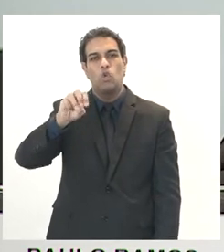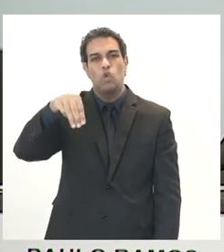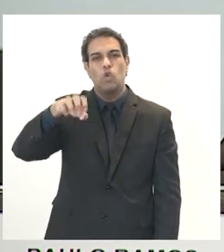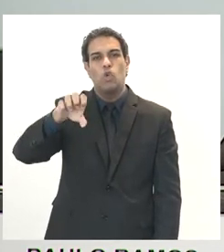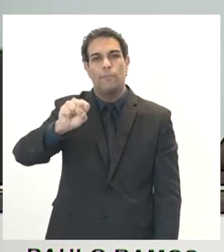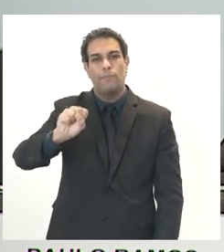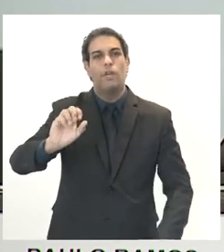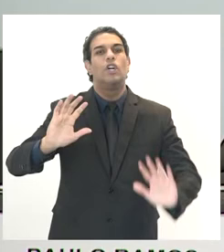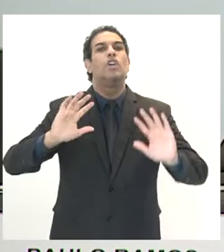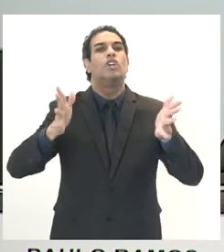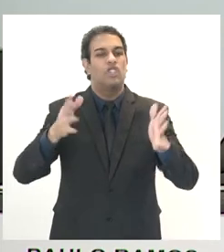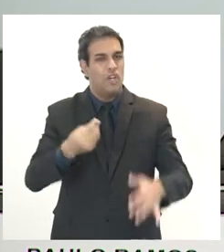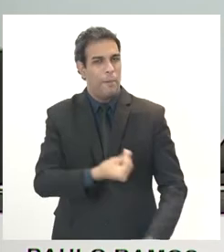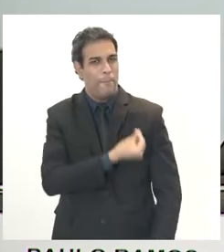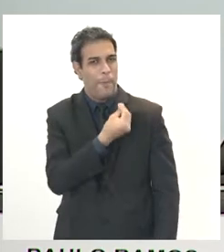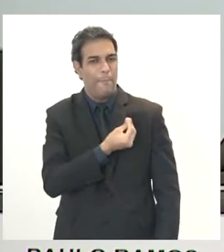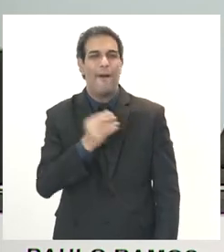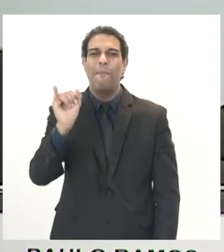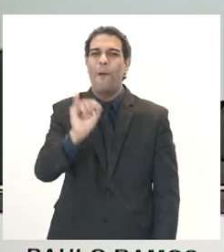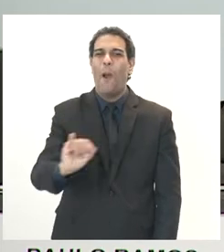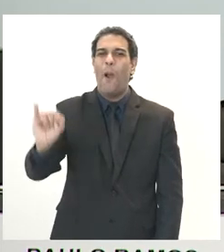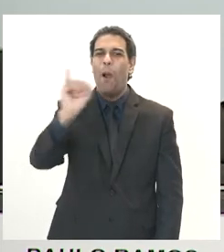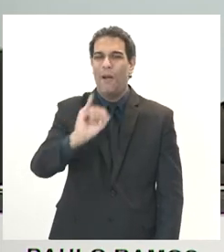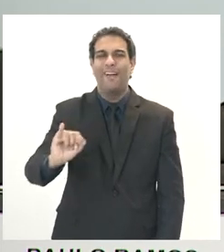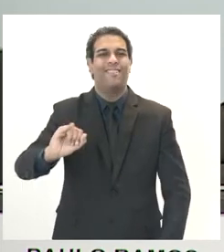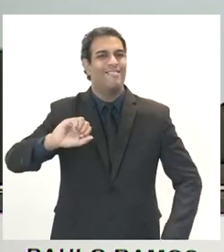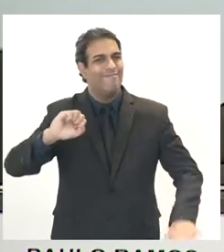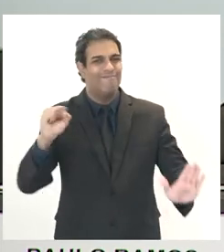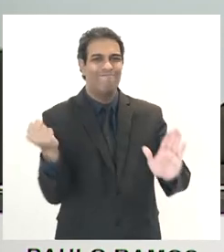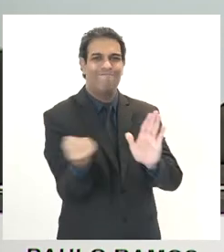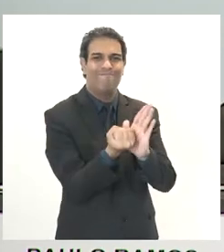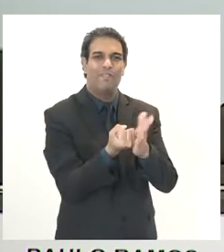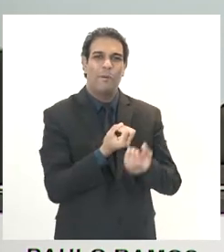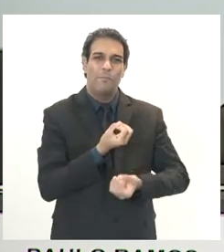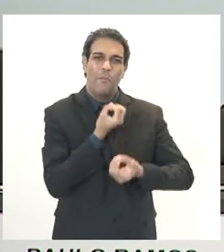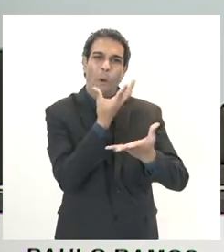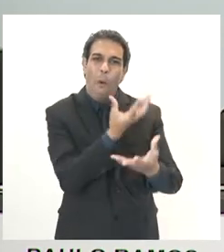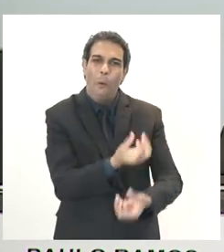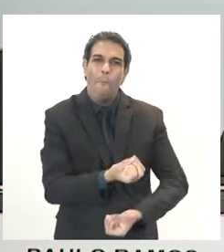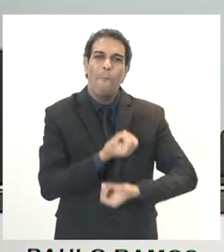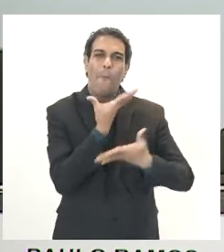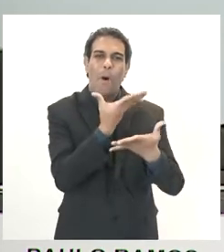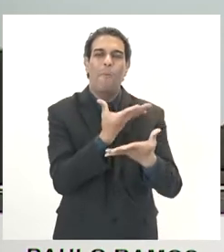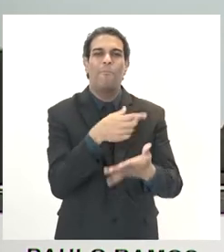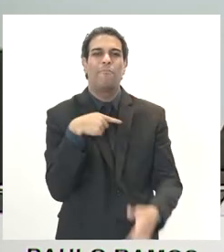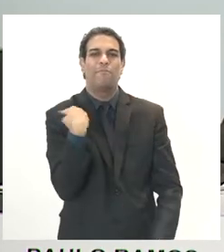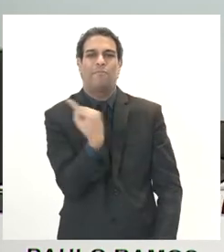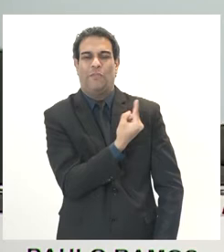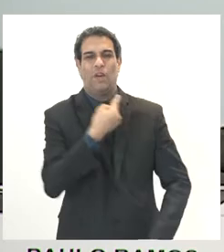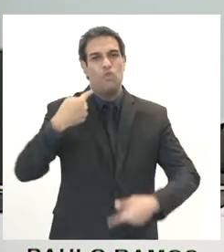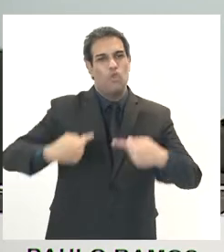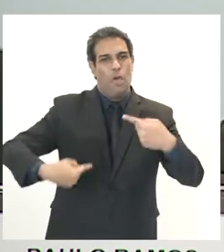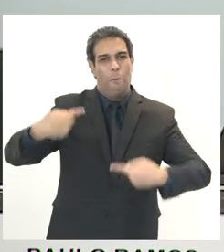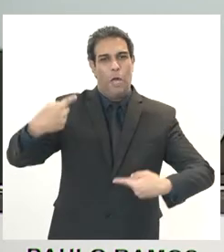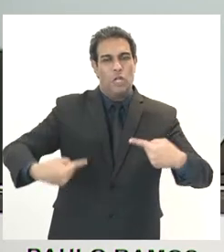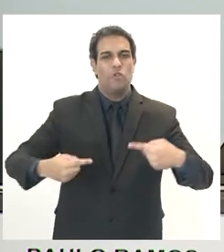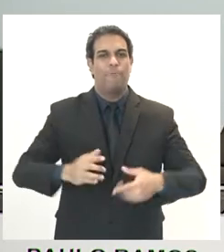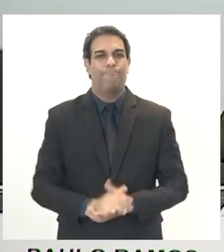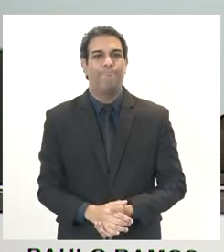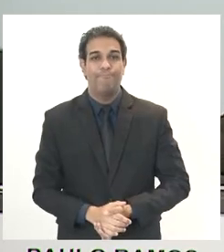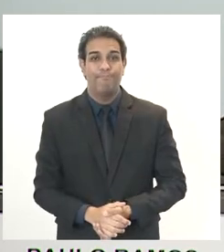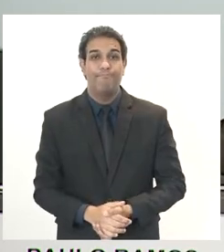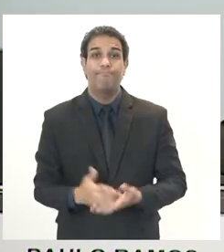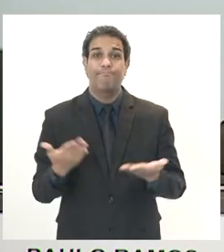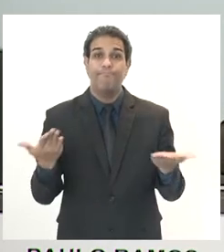a sua participação importante, a sua contribuição dada a esse nosso debate. Está